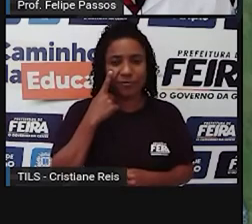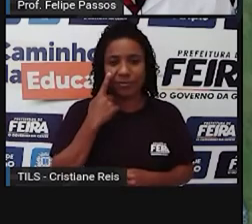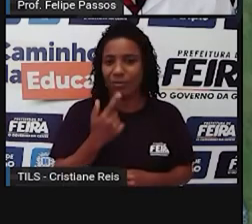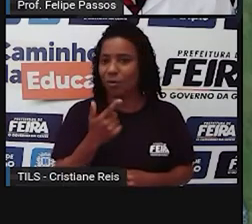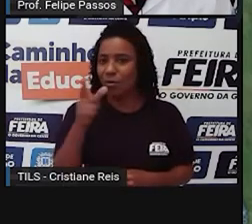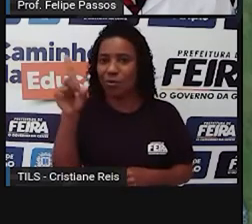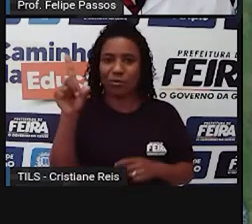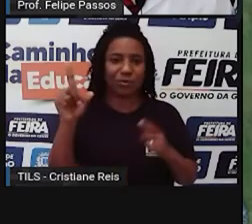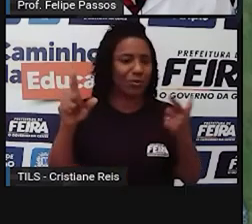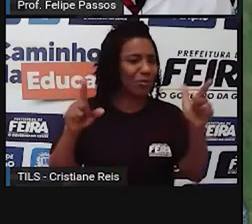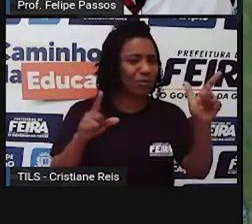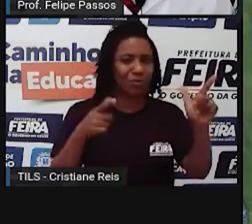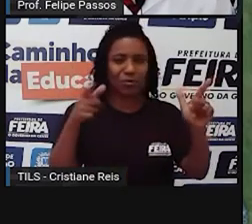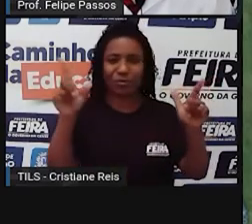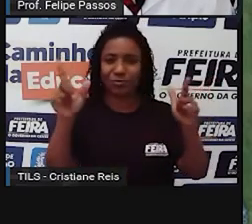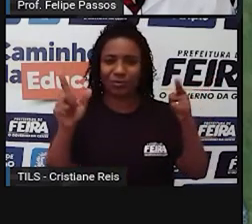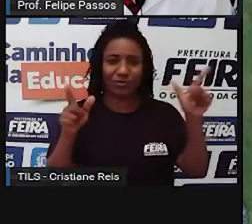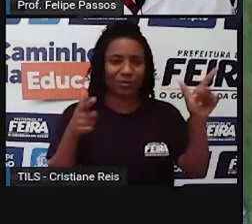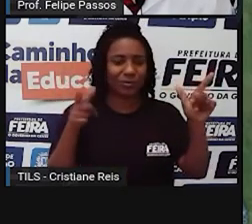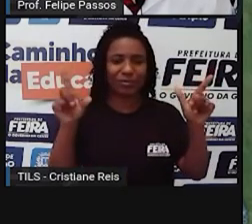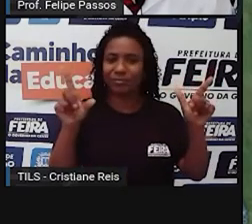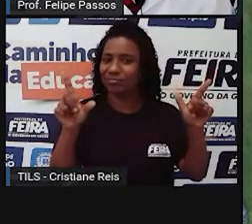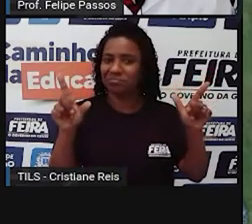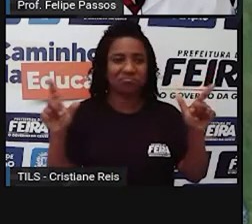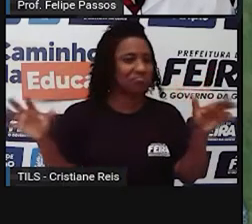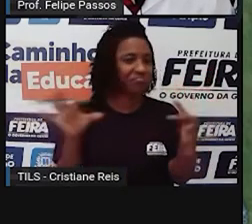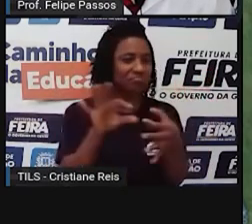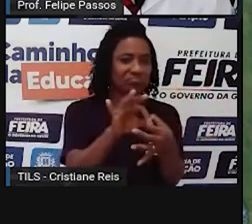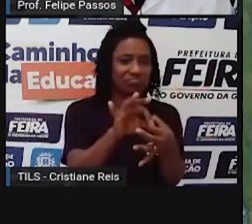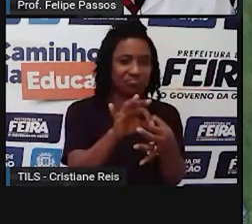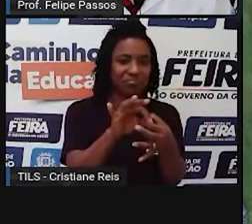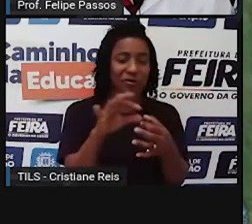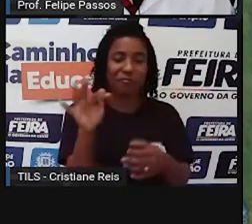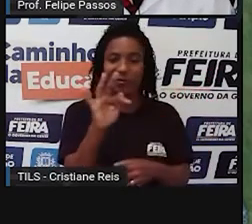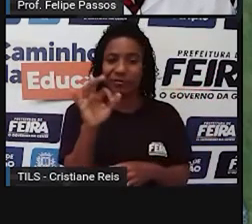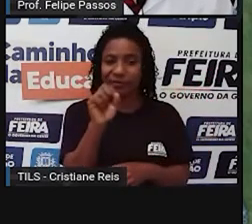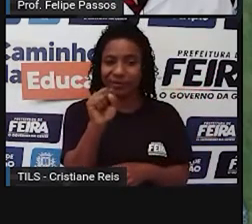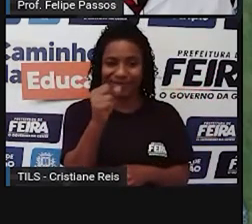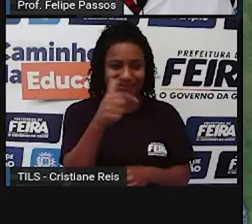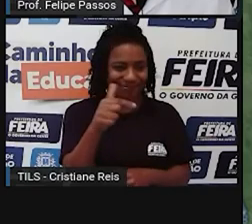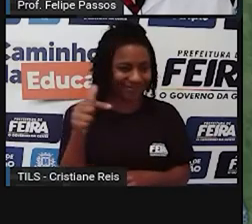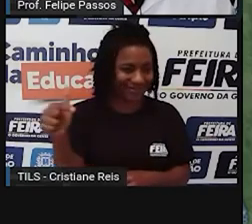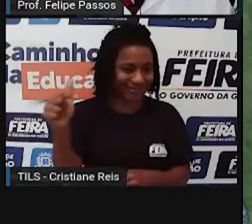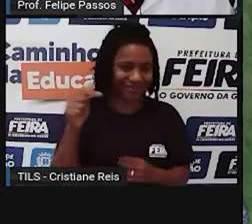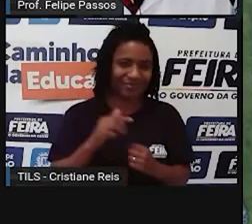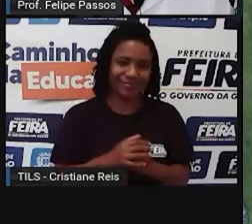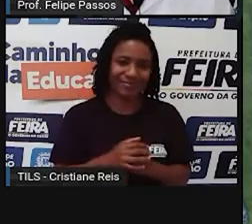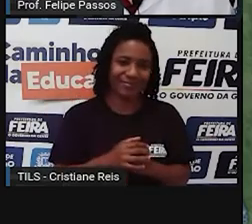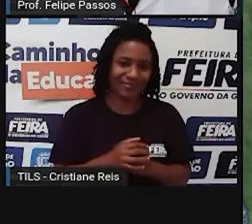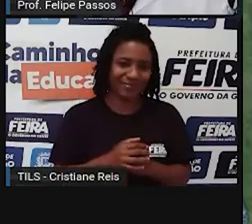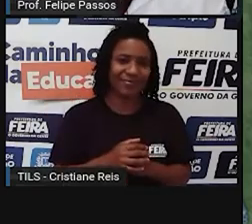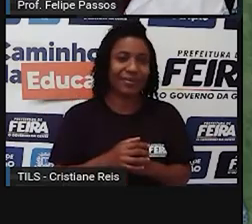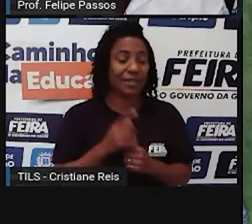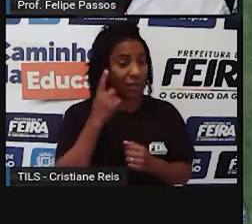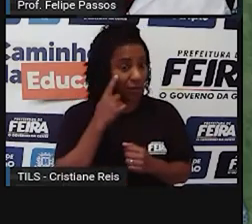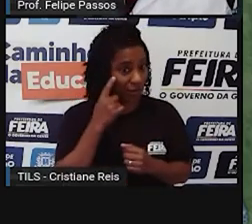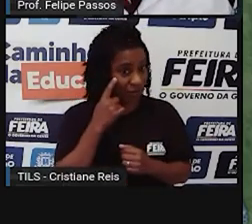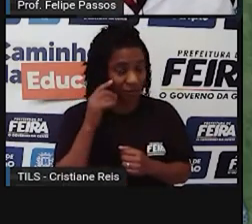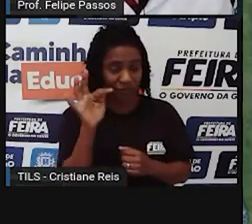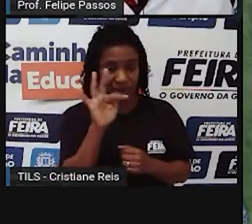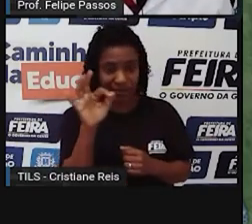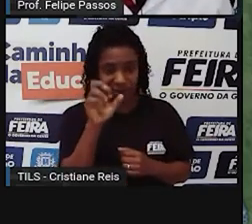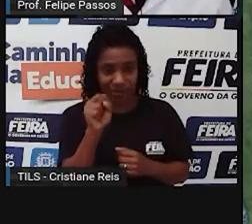centro urbano tocando o centro urbano de Feira de Santana. Então, ainda não existe conurbação